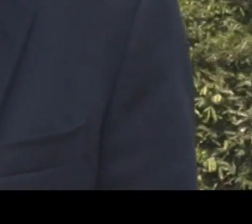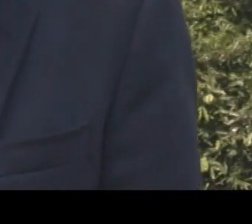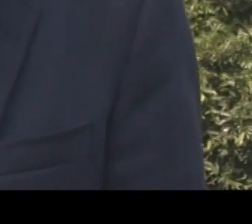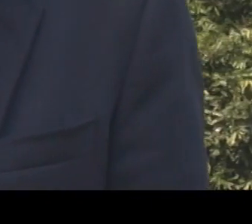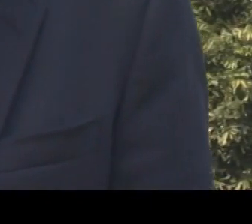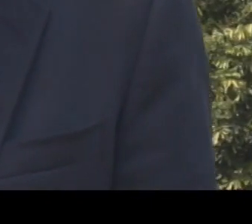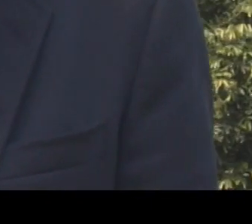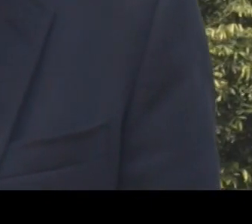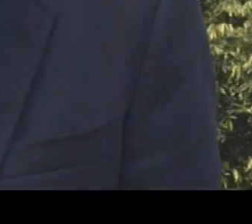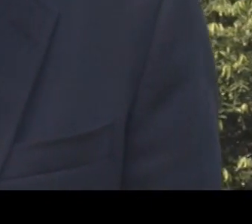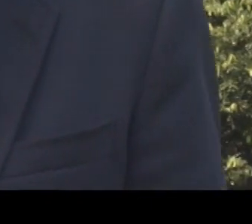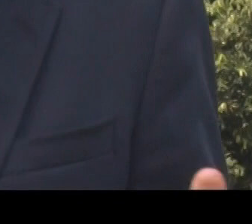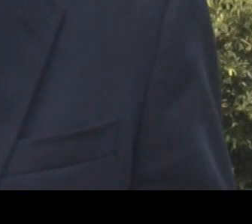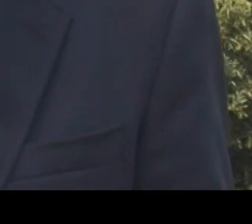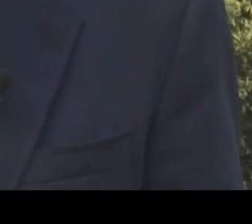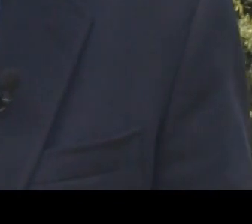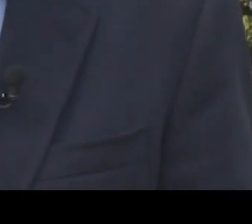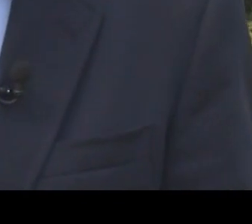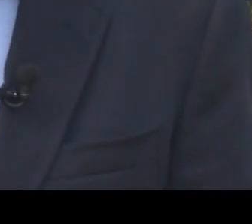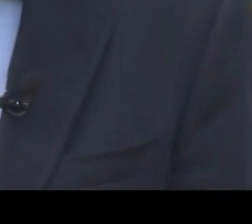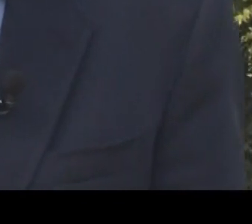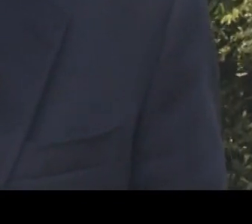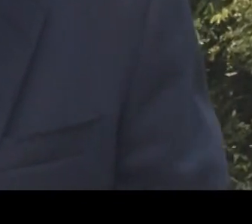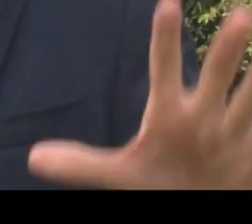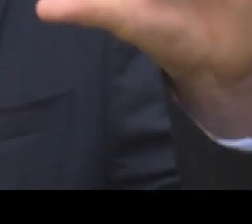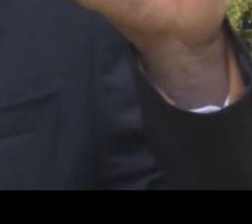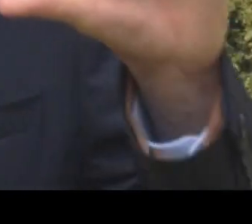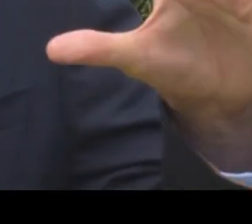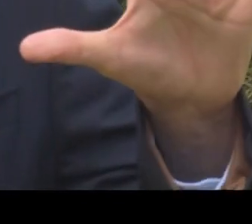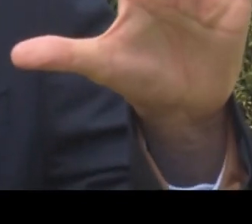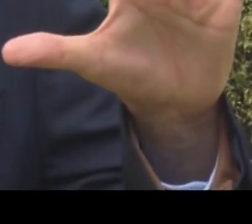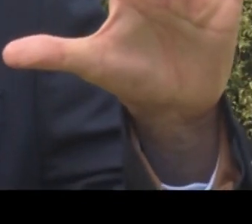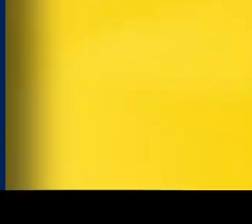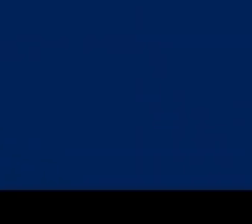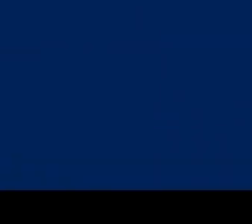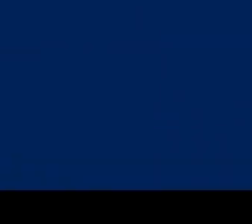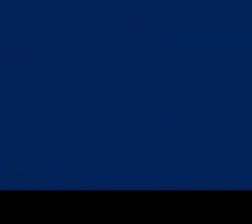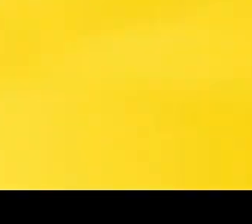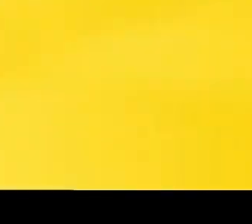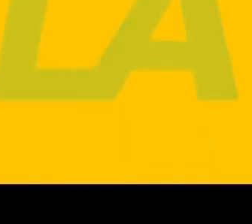favor, no dia 29 de novembro, não tenha dúvida. Vote Crivella. Vote 10.